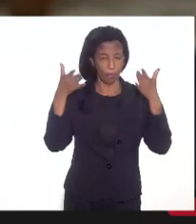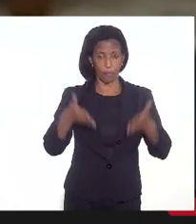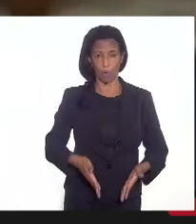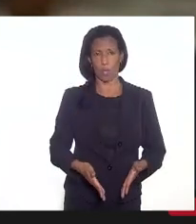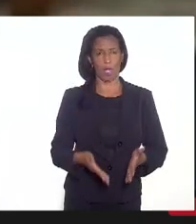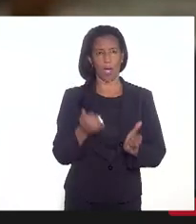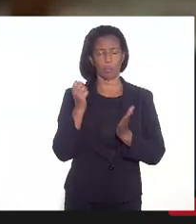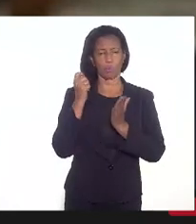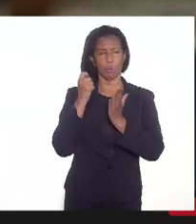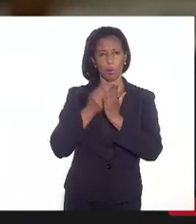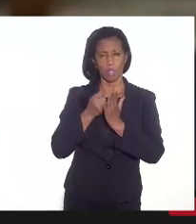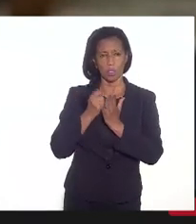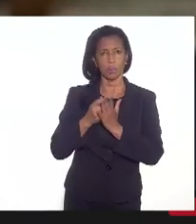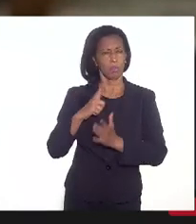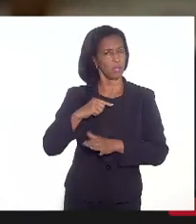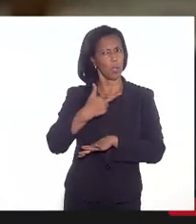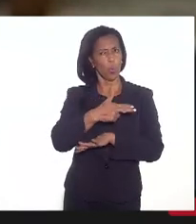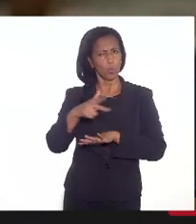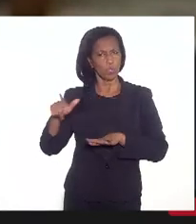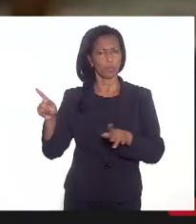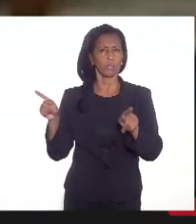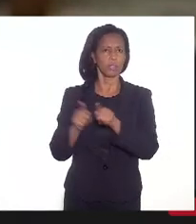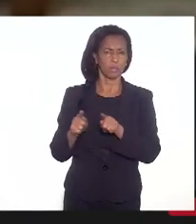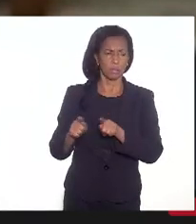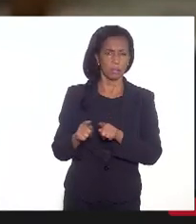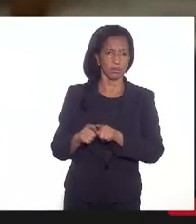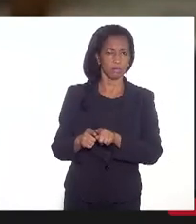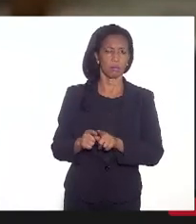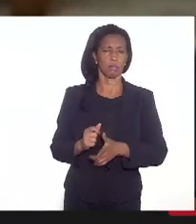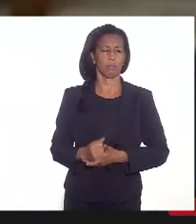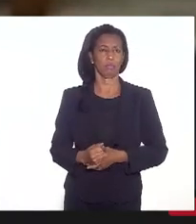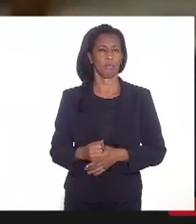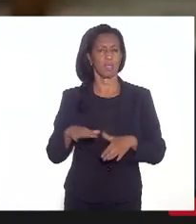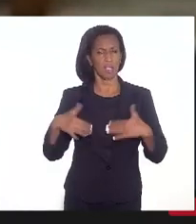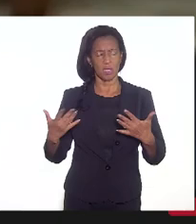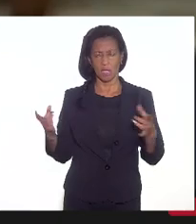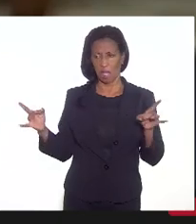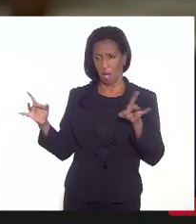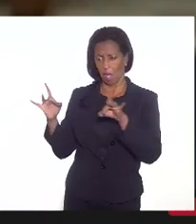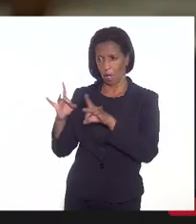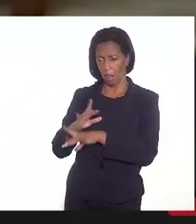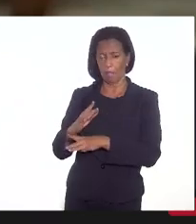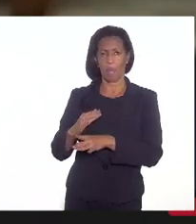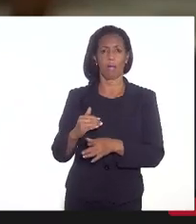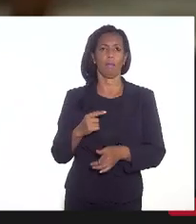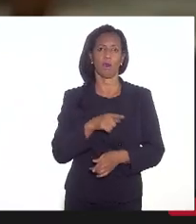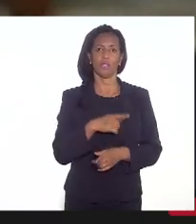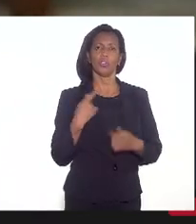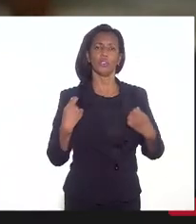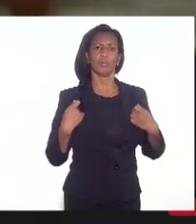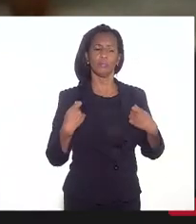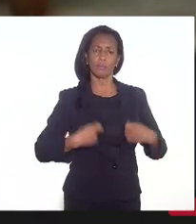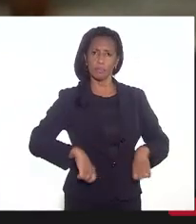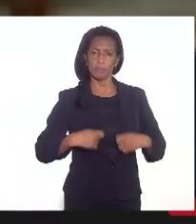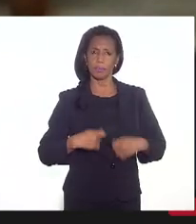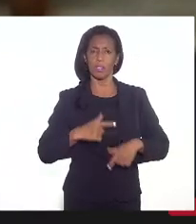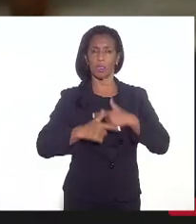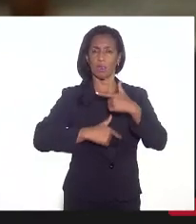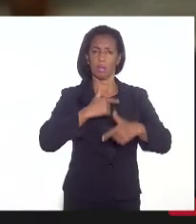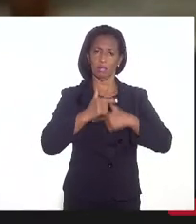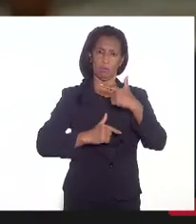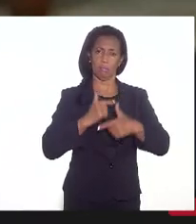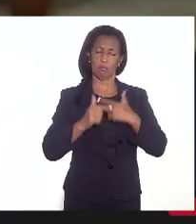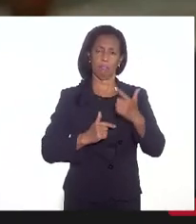questão do regime, mas tem outras coisas de política fiscal e assim que a gente terminar o regime nós pretendemos trabalhar.